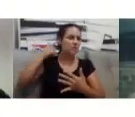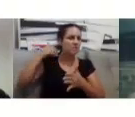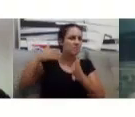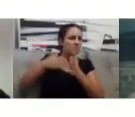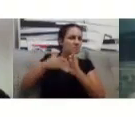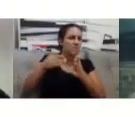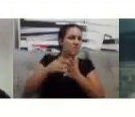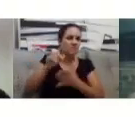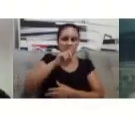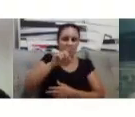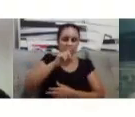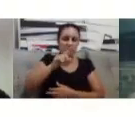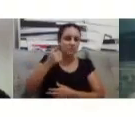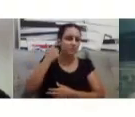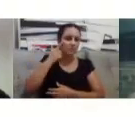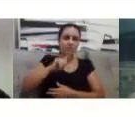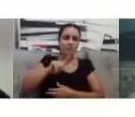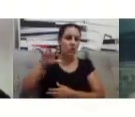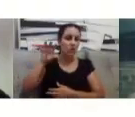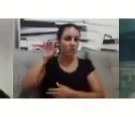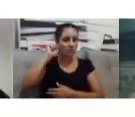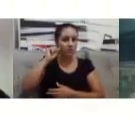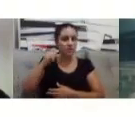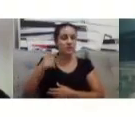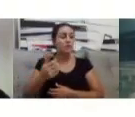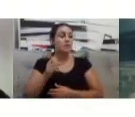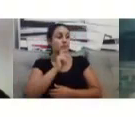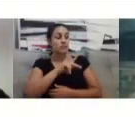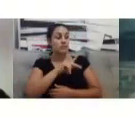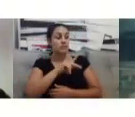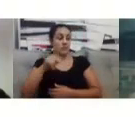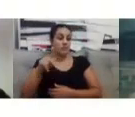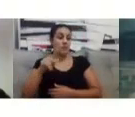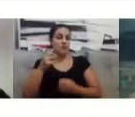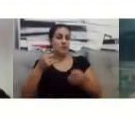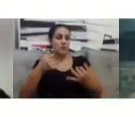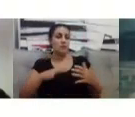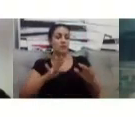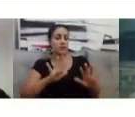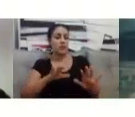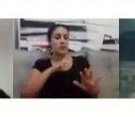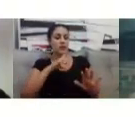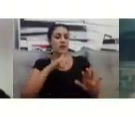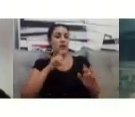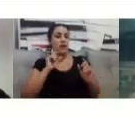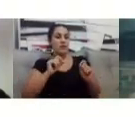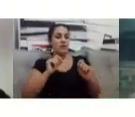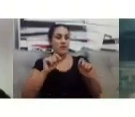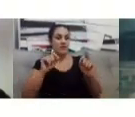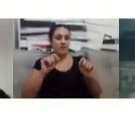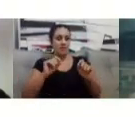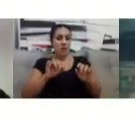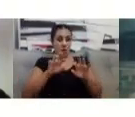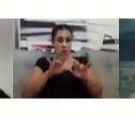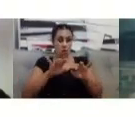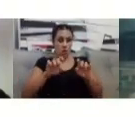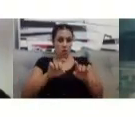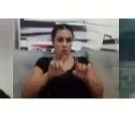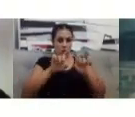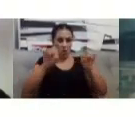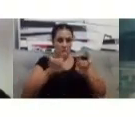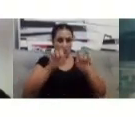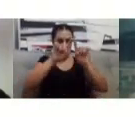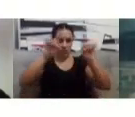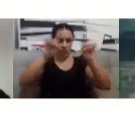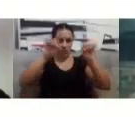usuários, aqui, à esquerda do seu monitor, tem usuários com o nome de todo mundo. Acima